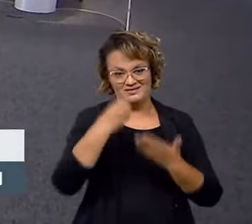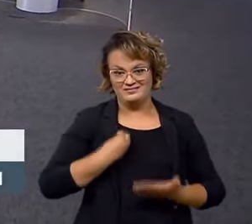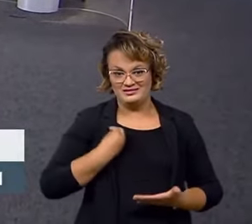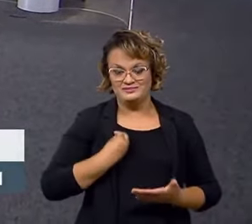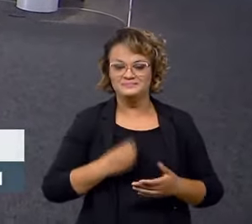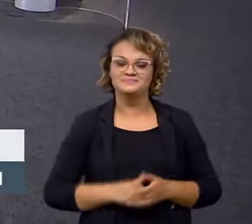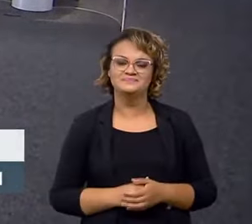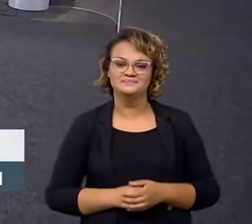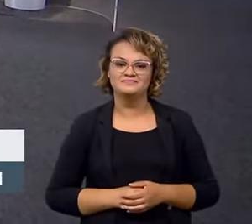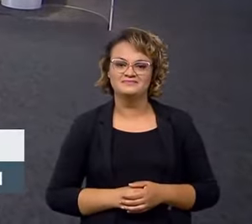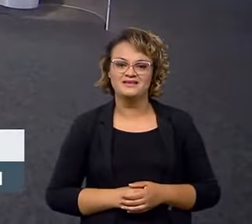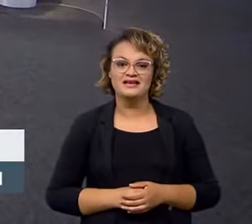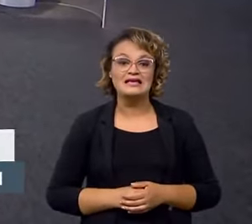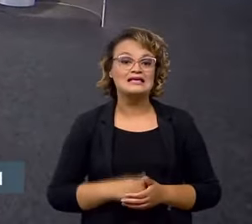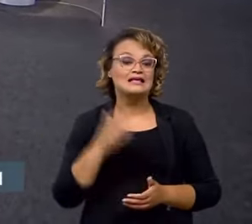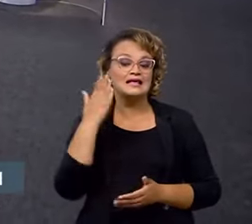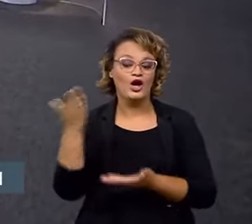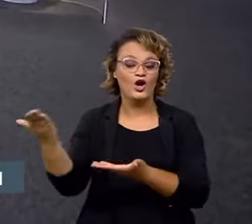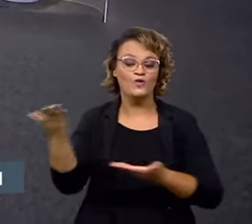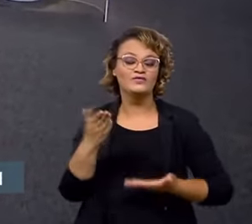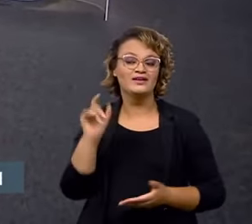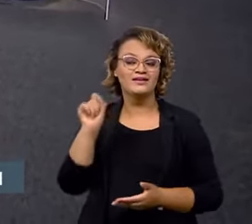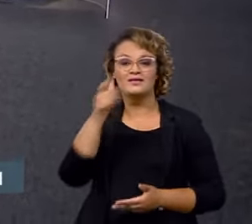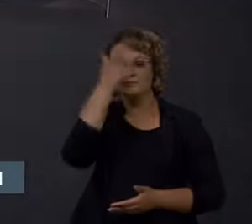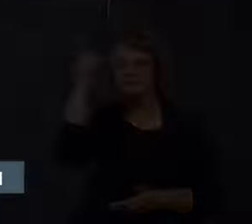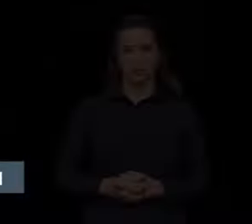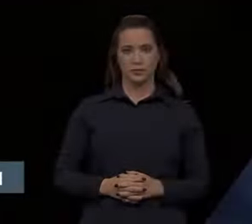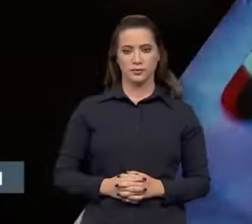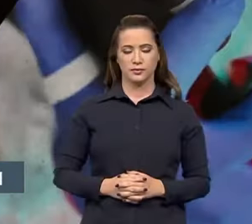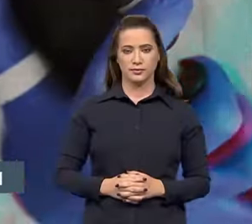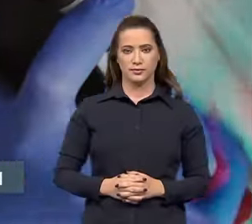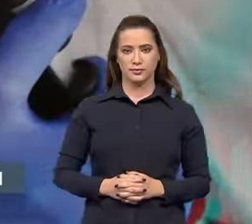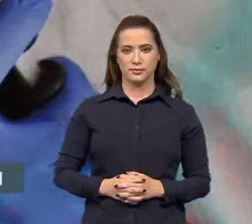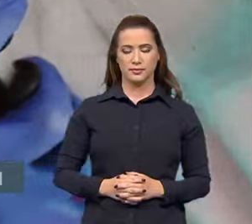a gente. E agora é hora de conhecer o nosso convidado.